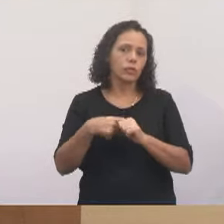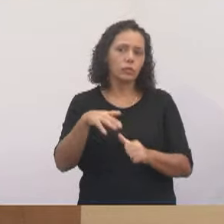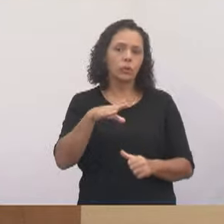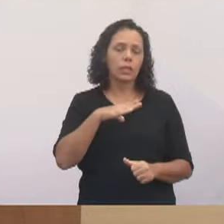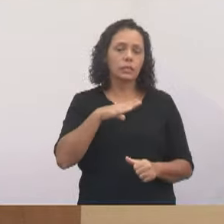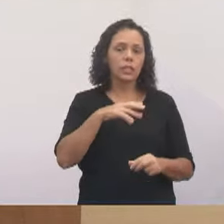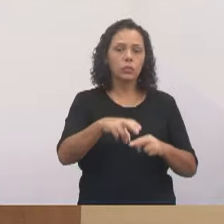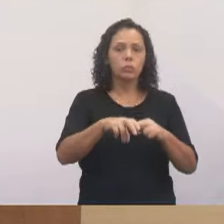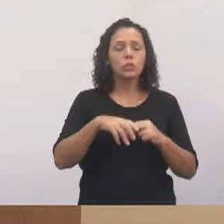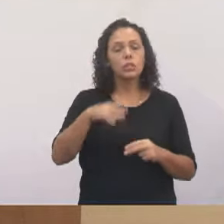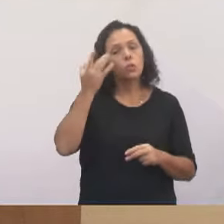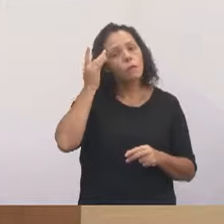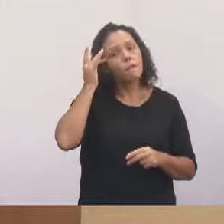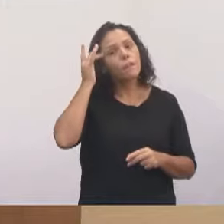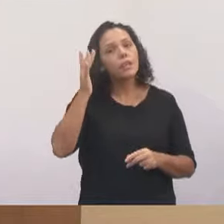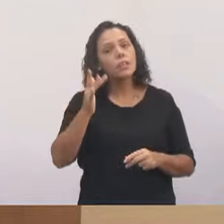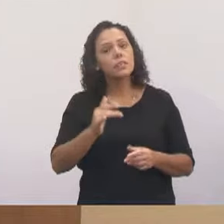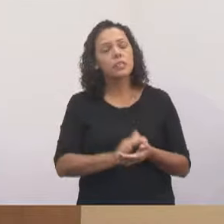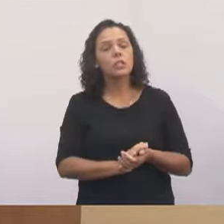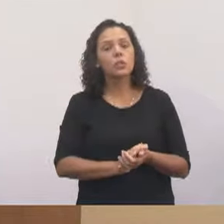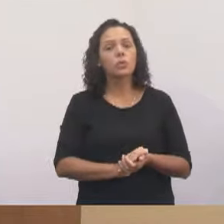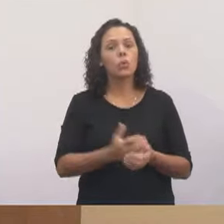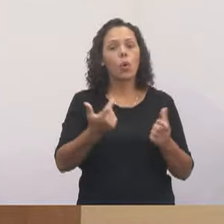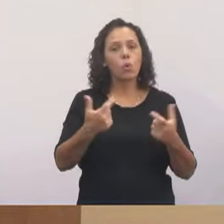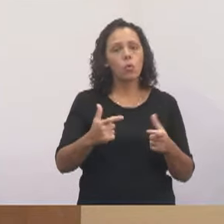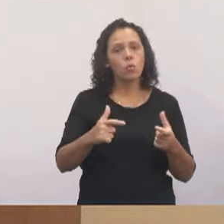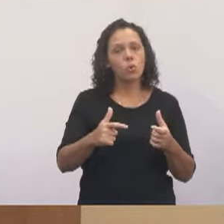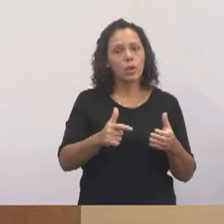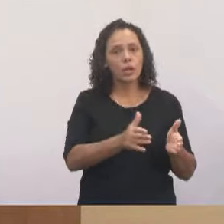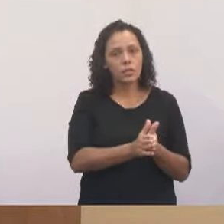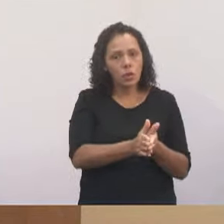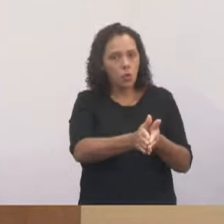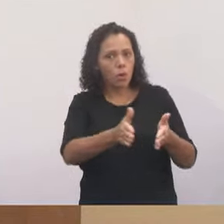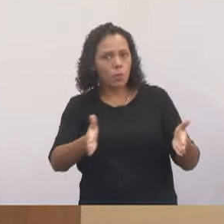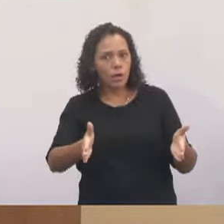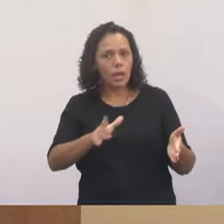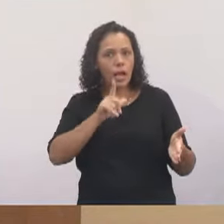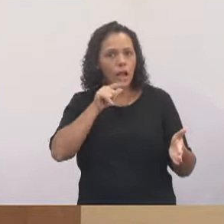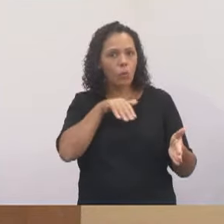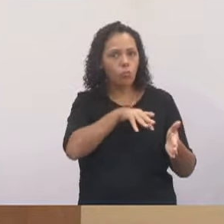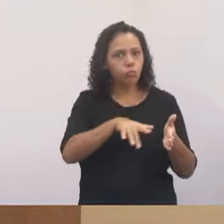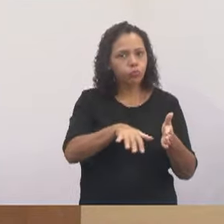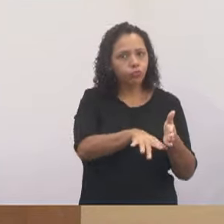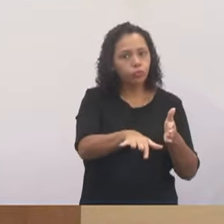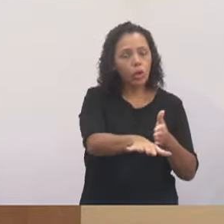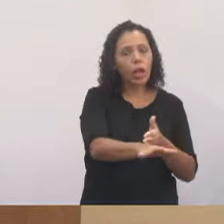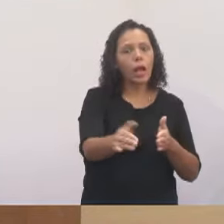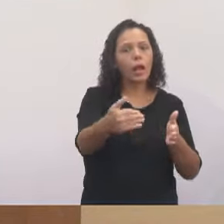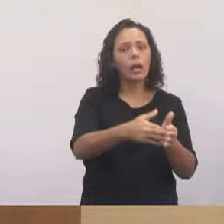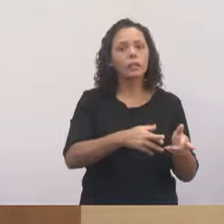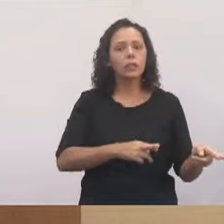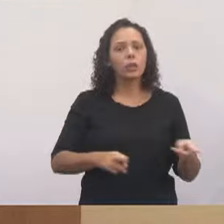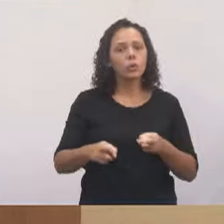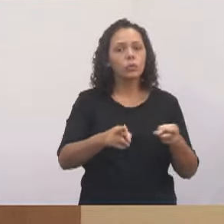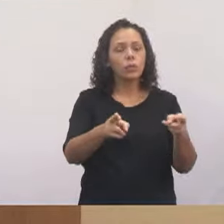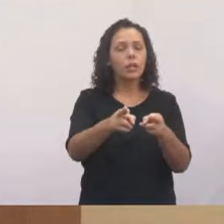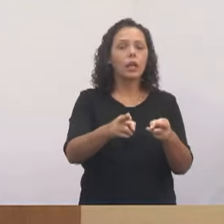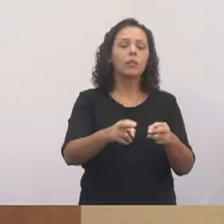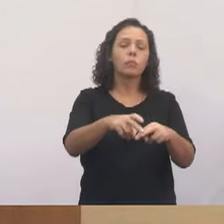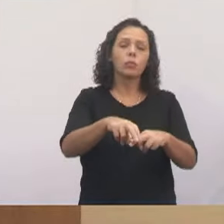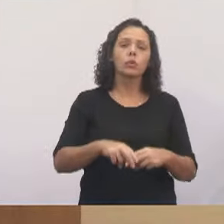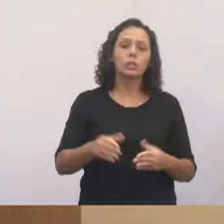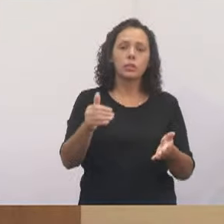facilitou essa abertura passando por dentro do terreno dele para chegar até o Paraíba. Então, essas últimas chuvas que tivemos,